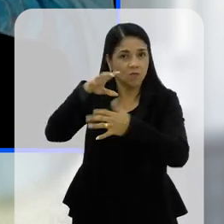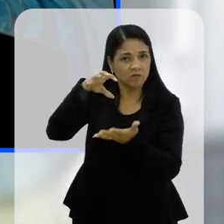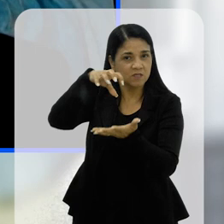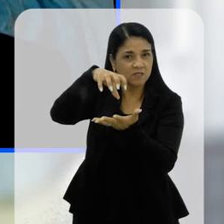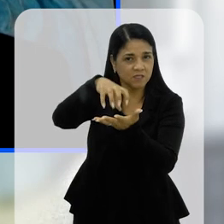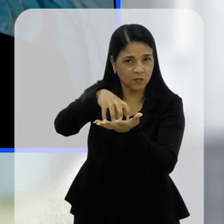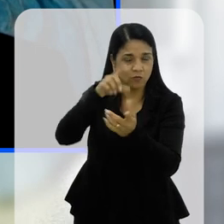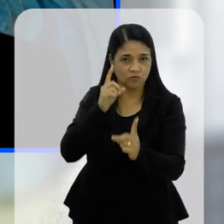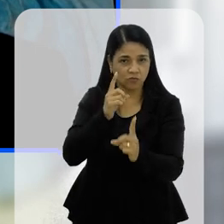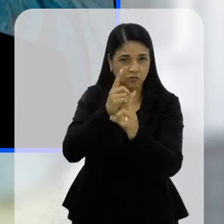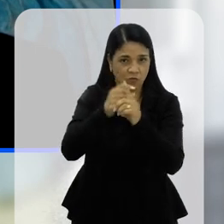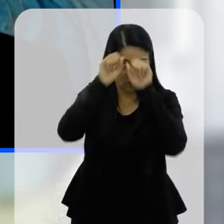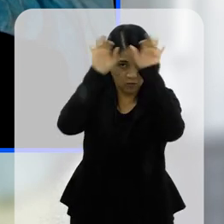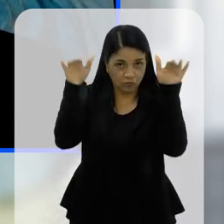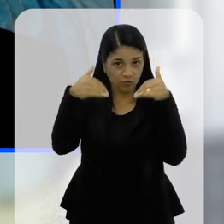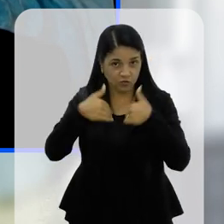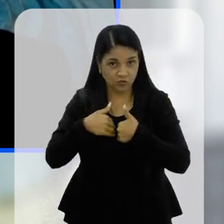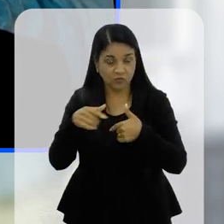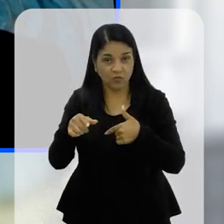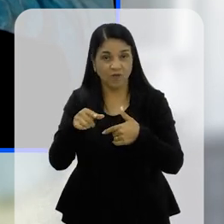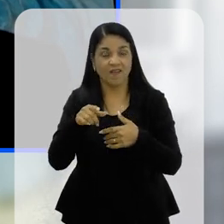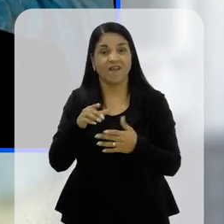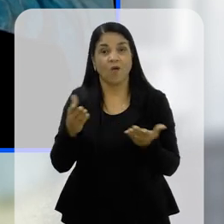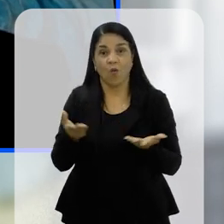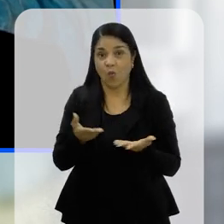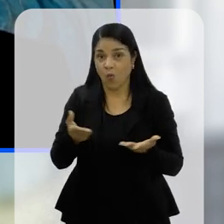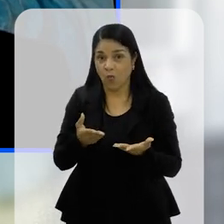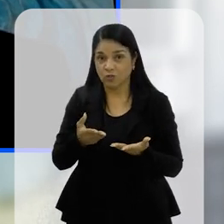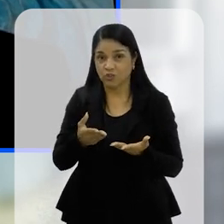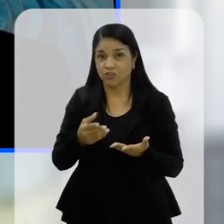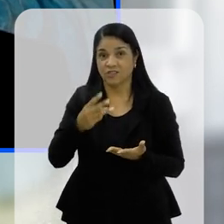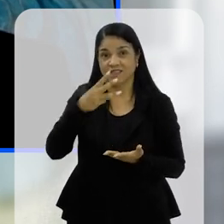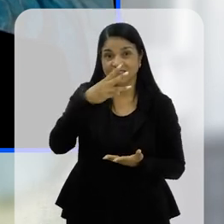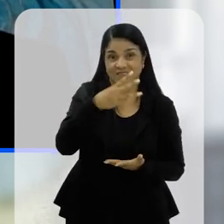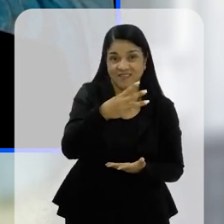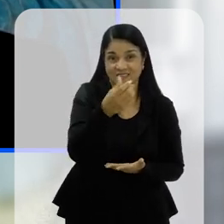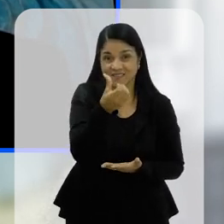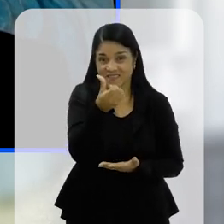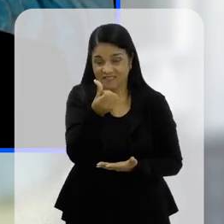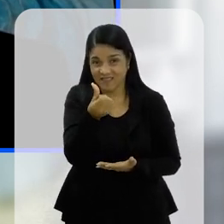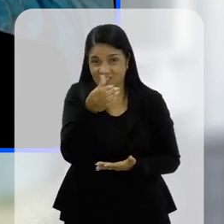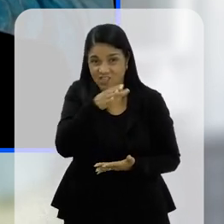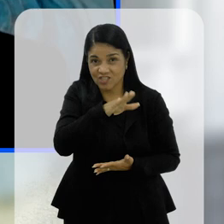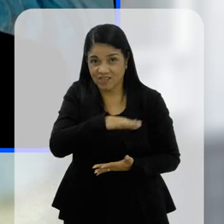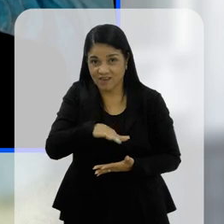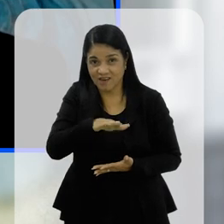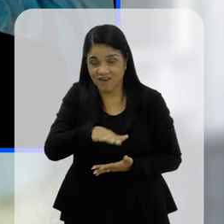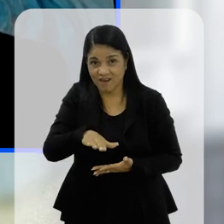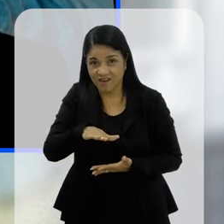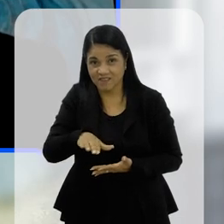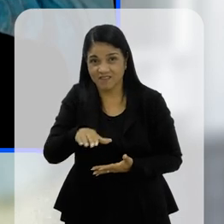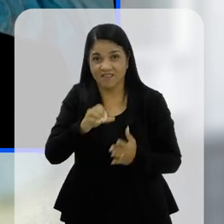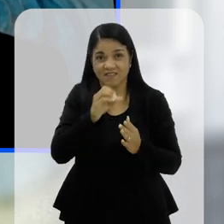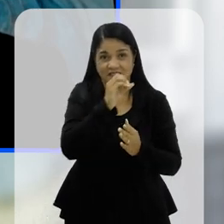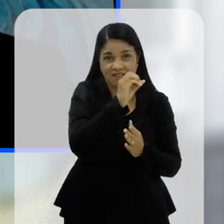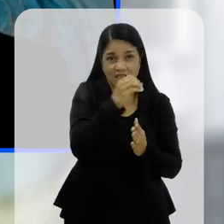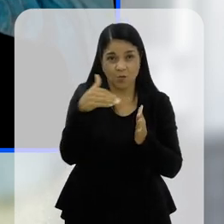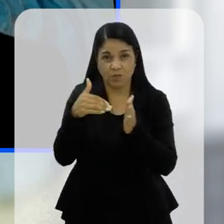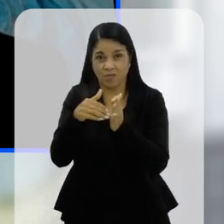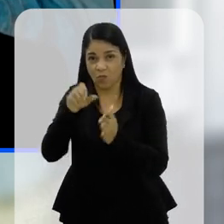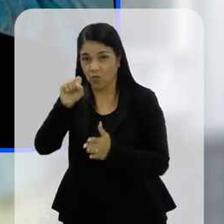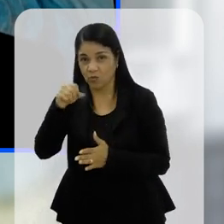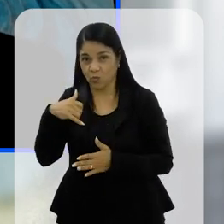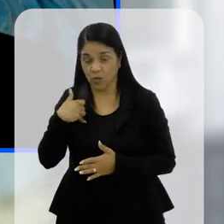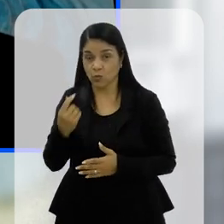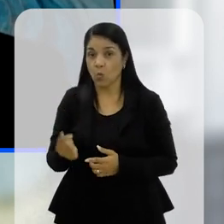Referências e Diagnósticas americano, ele diz que a cada, hoje, para cada 36 crianças em idade